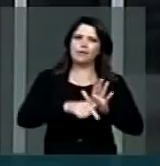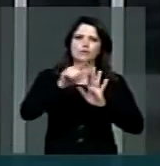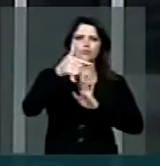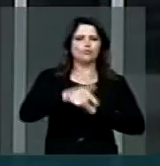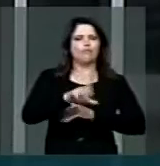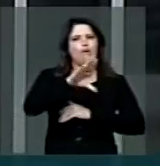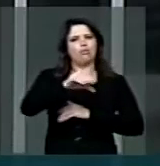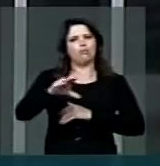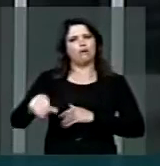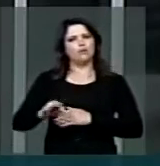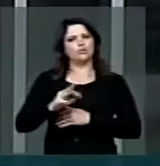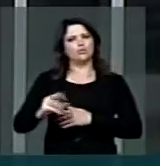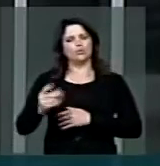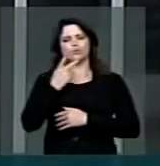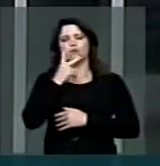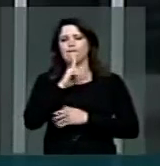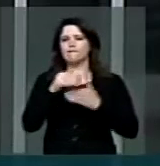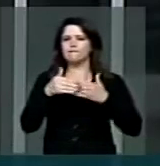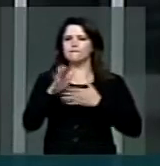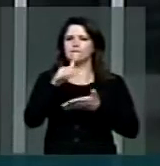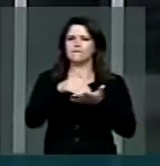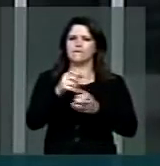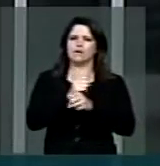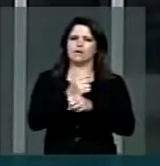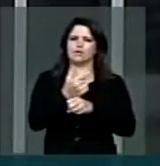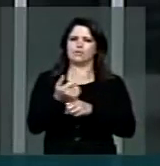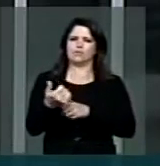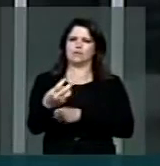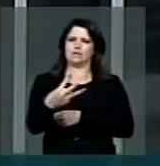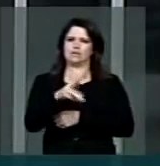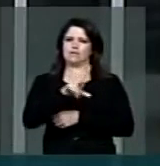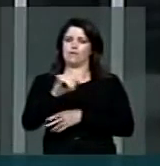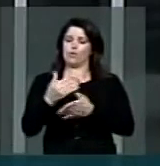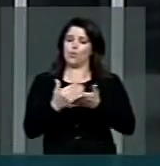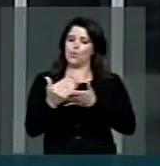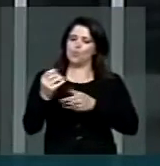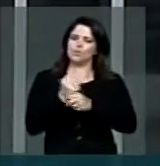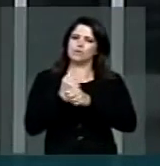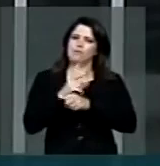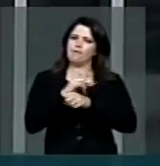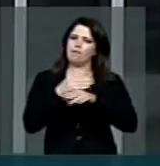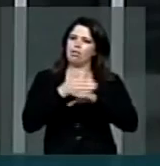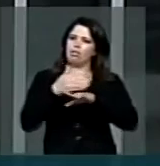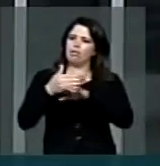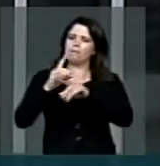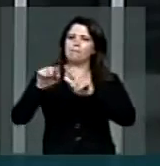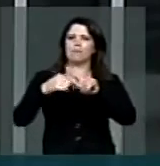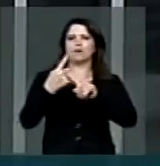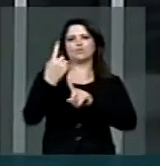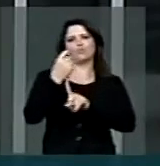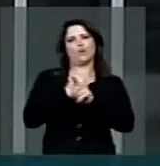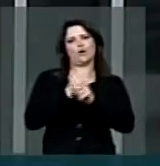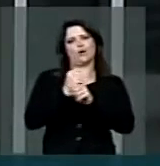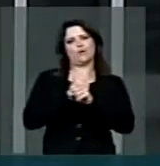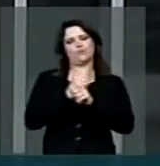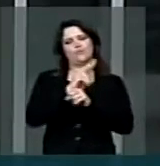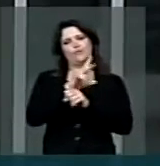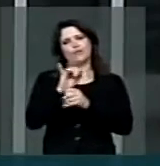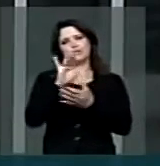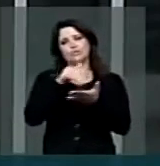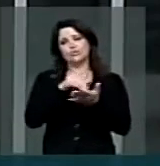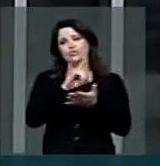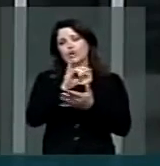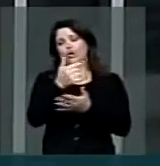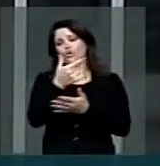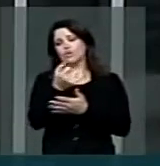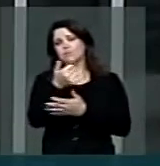Previsto inicialmente para operar já no fim de 2013, o início dos trabalhos foi prorrogado por um ano e meio, ficando apenas agora